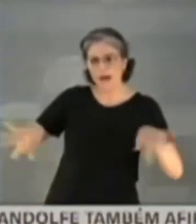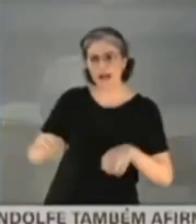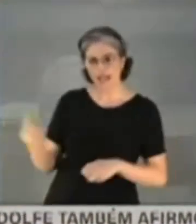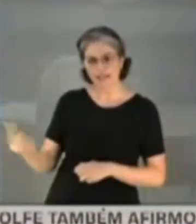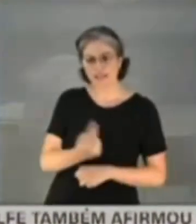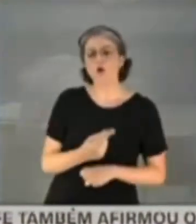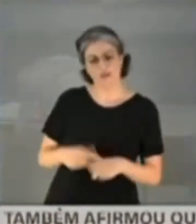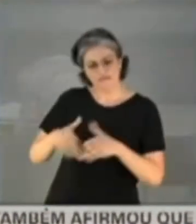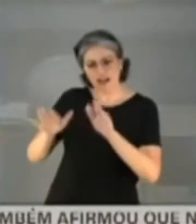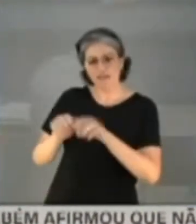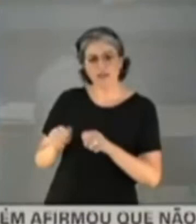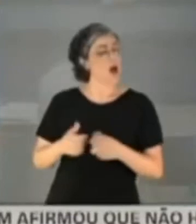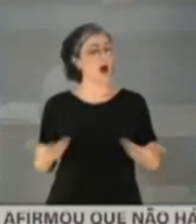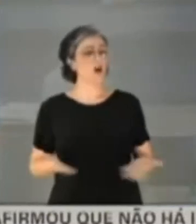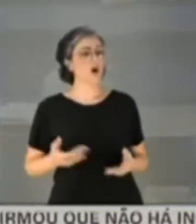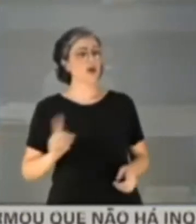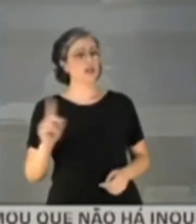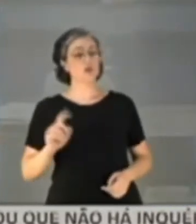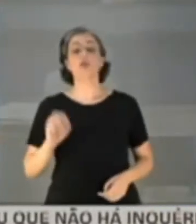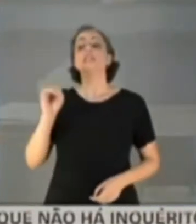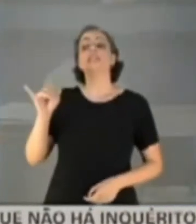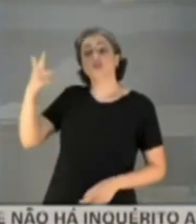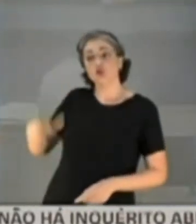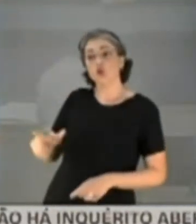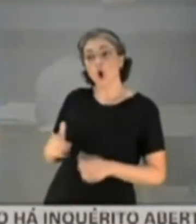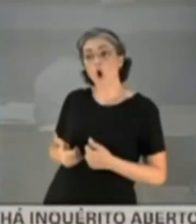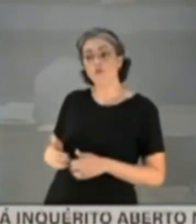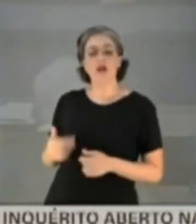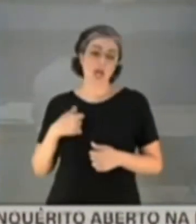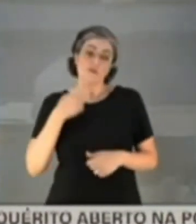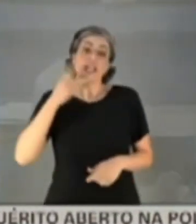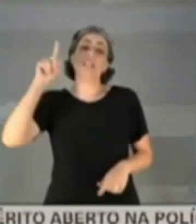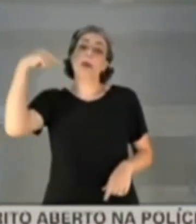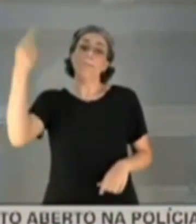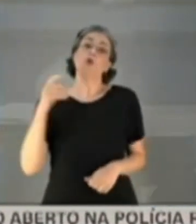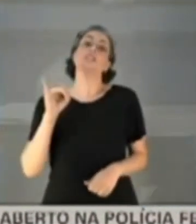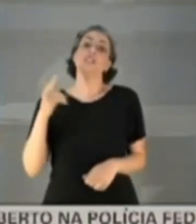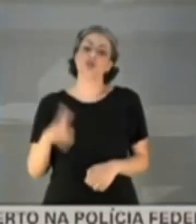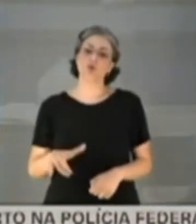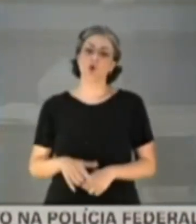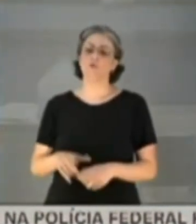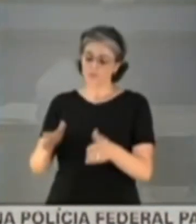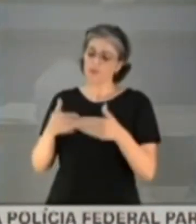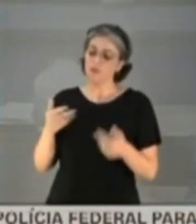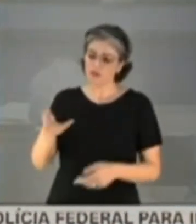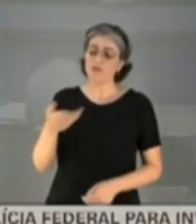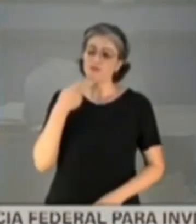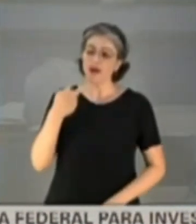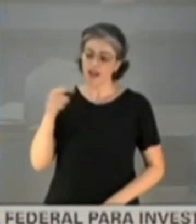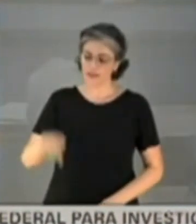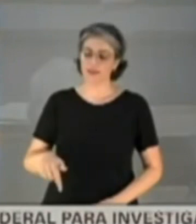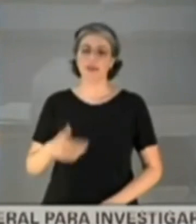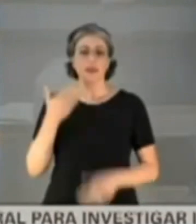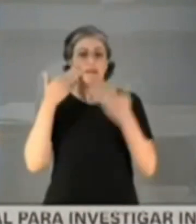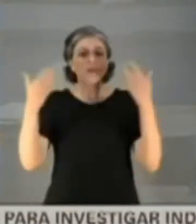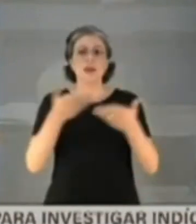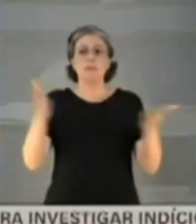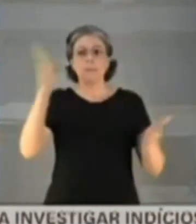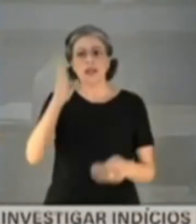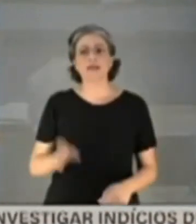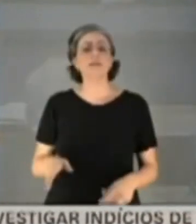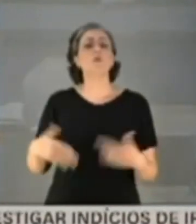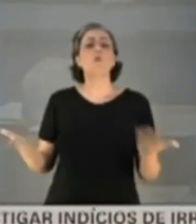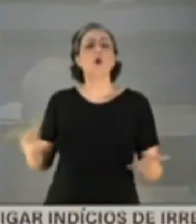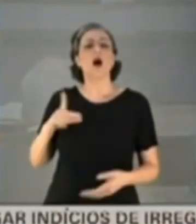calma. Faça. Se acontecer de novo, eu vou fazê-lo. Eu disse isso. Agora, o senhor diga para nós aqui, para o Brasil, qual é a motivação